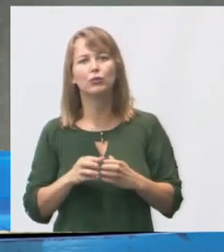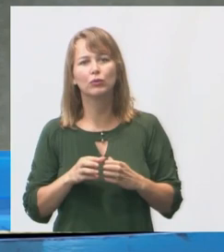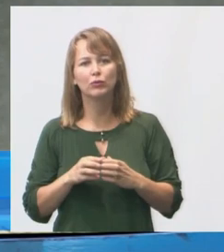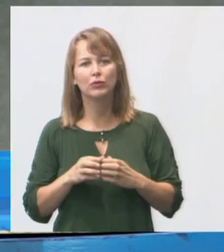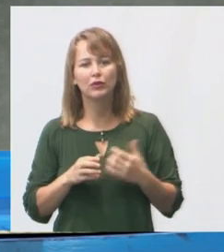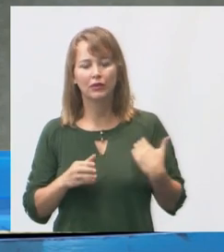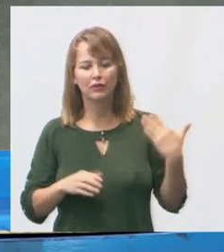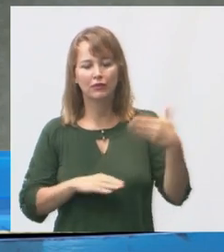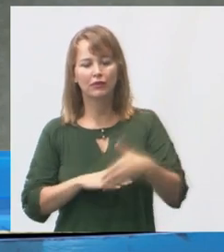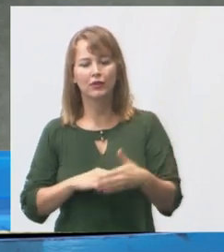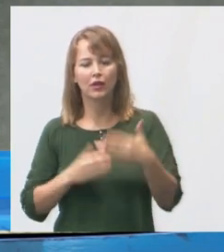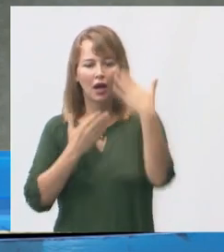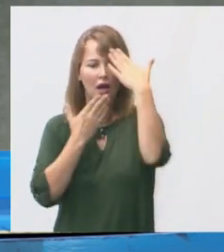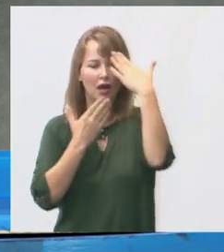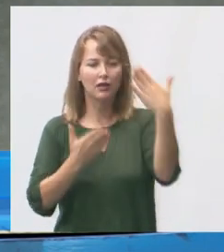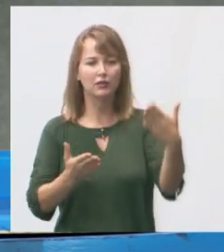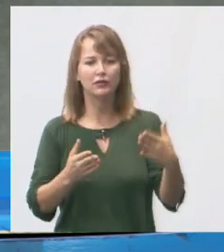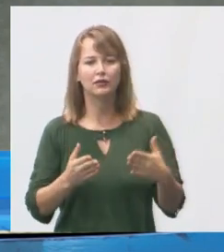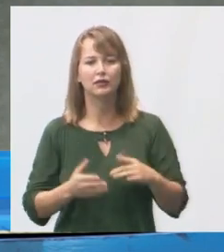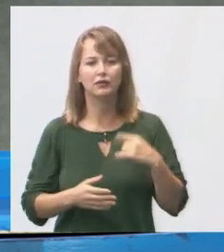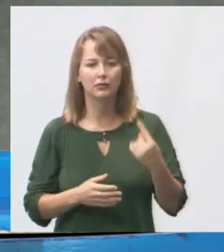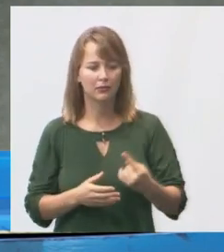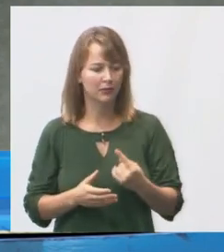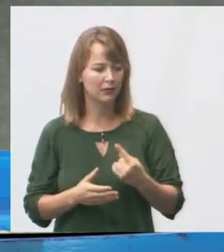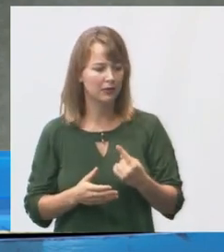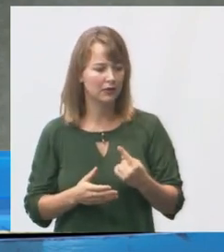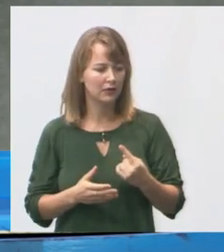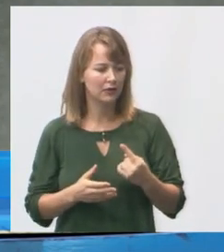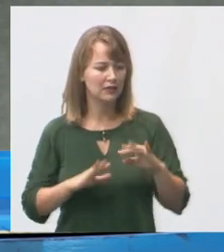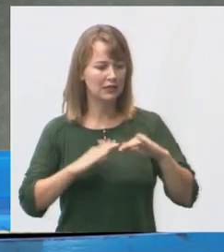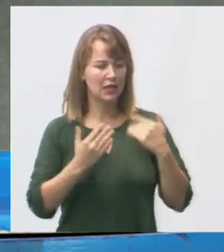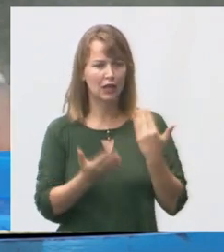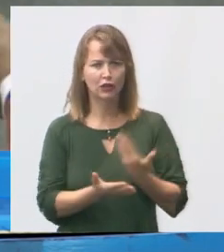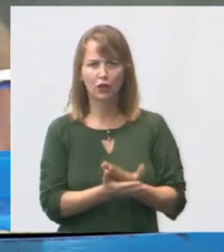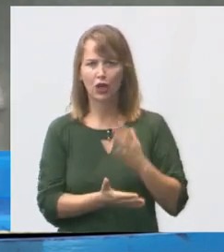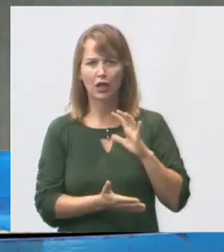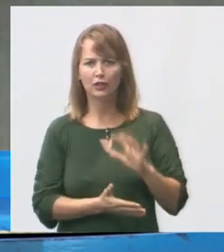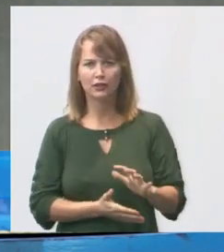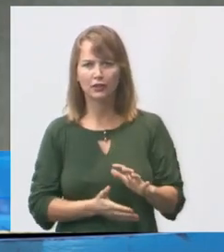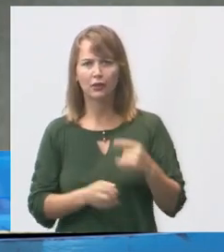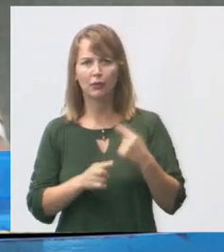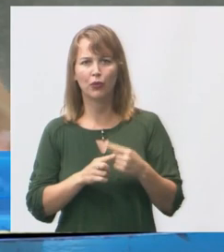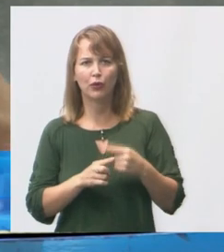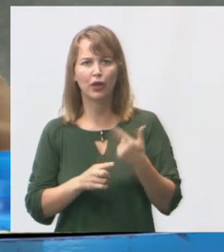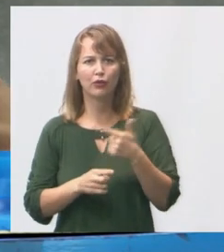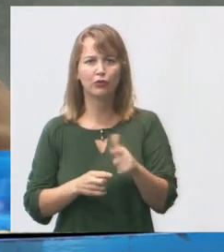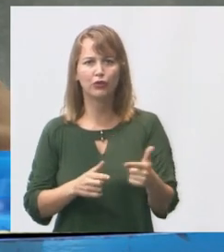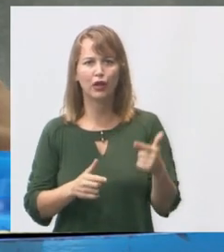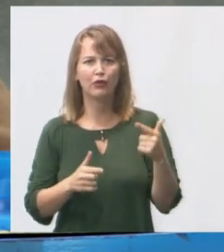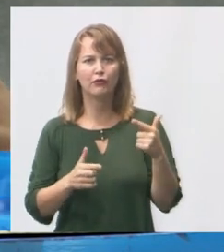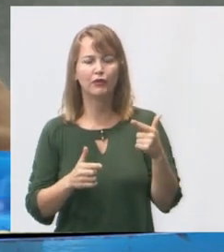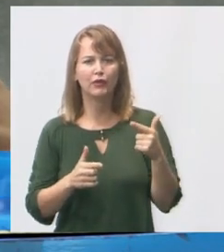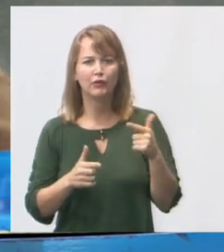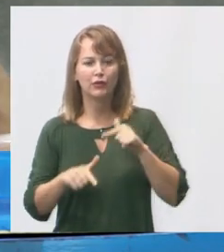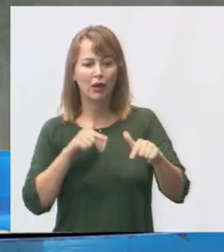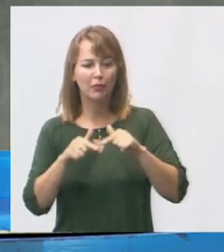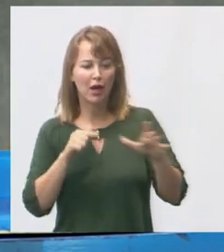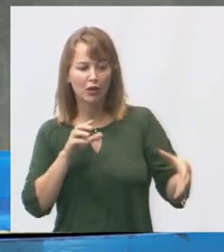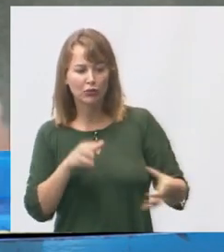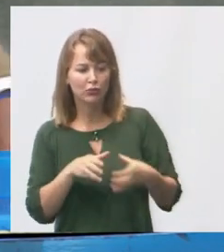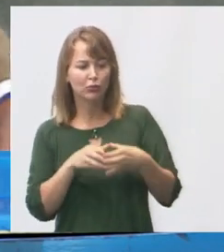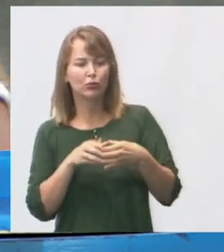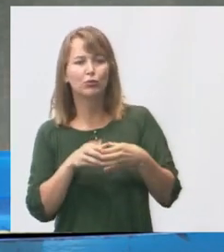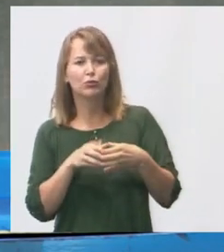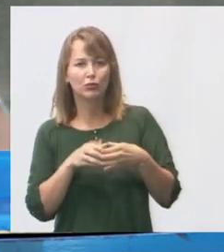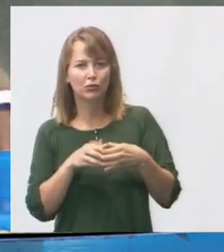agradecer. Porque a situação da escola chegou nesse nível. Por quê? Porque não houve um trabalho de equipe. Não houve